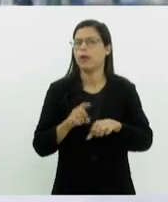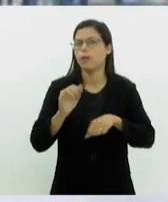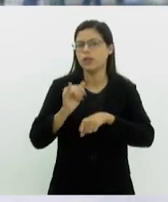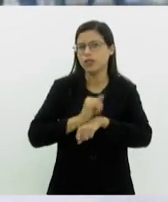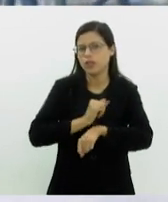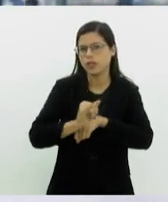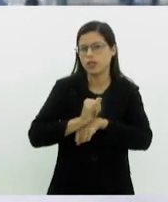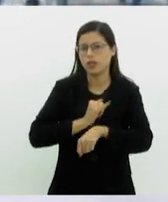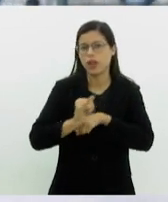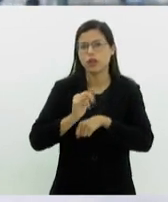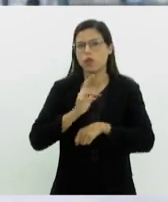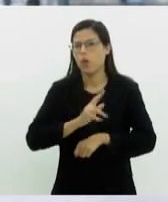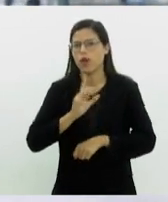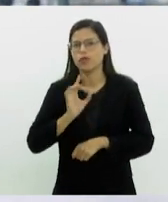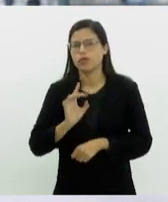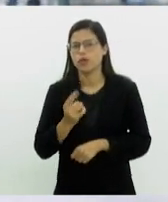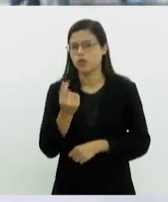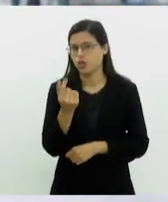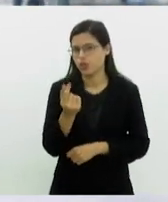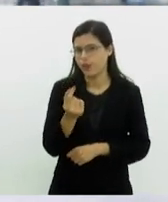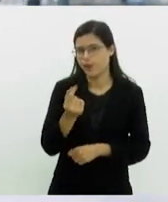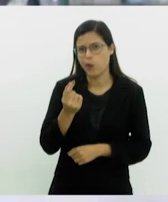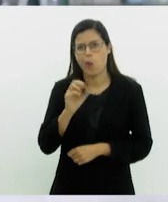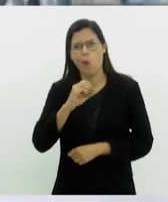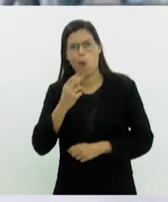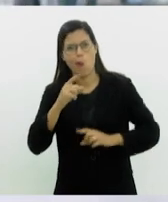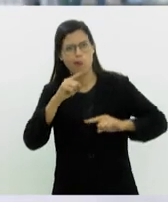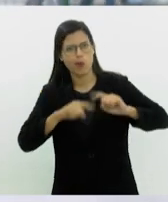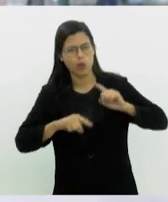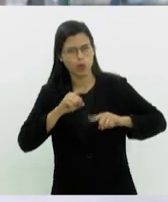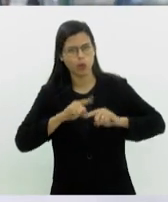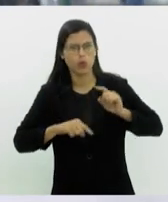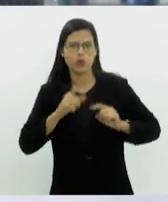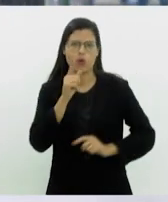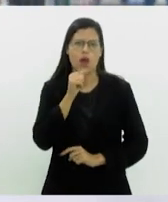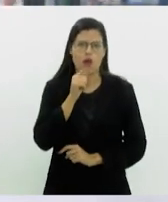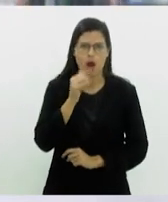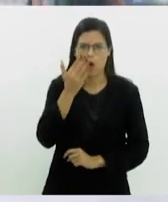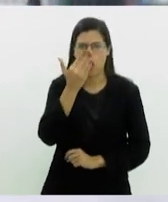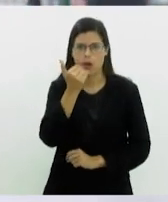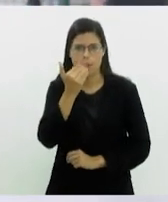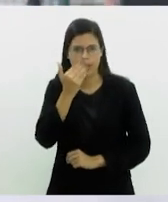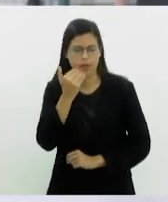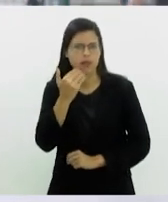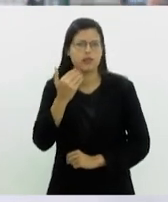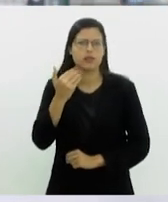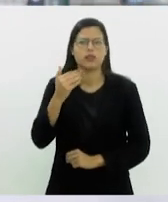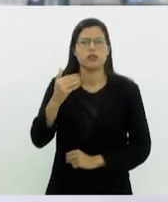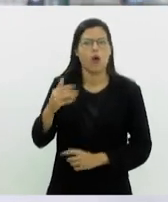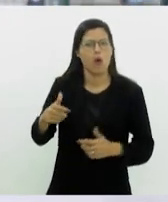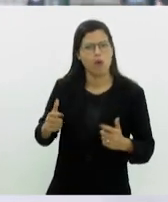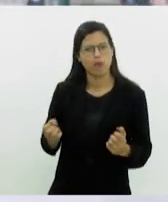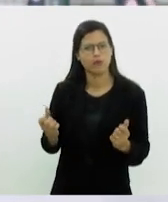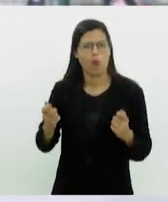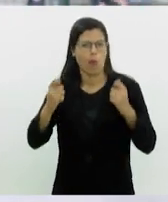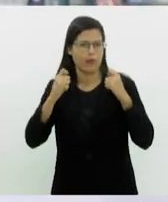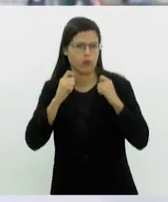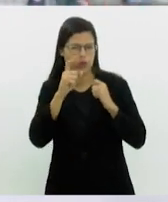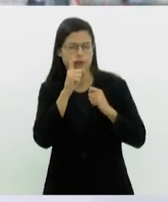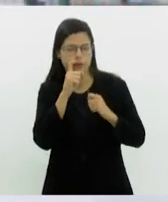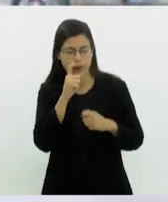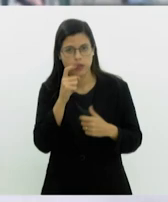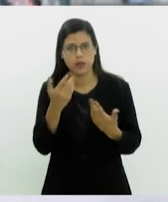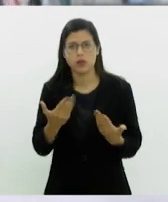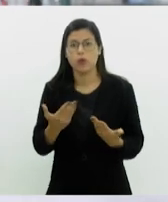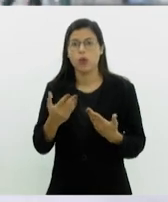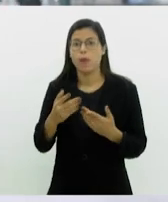dinheiro, não só com produtos, com bens materiais, água, alimentação, cobertores, roupas. É o momento que